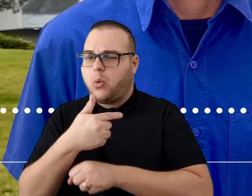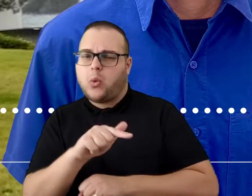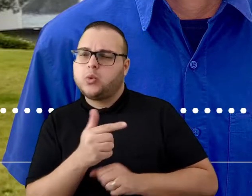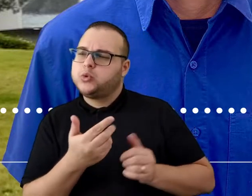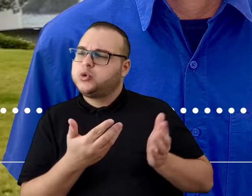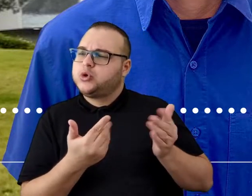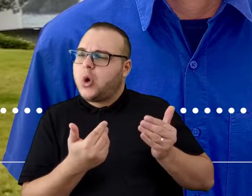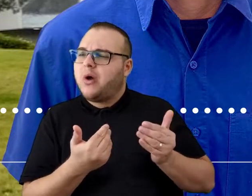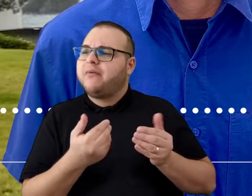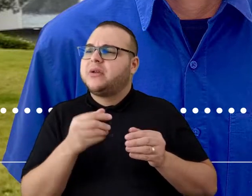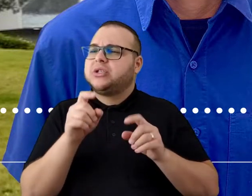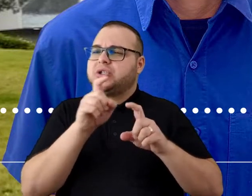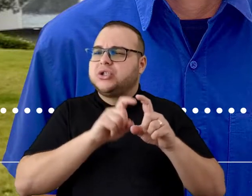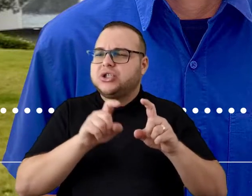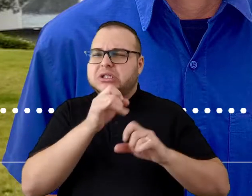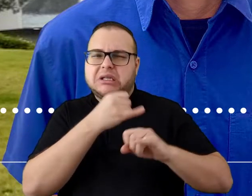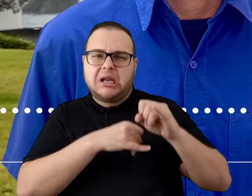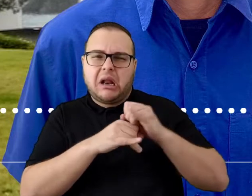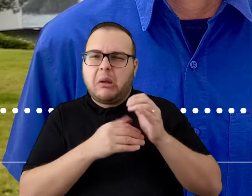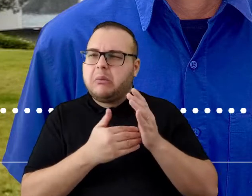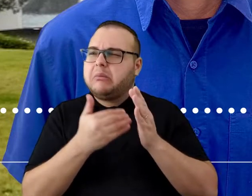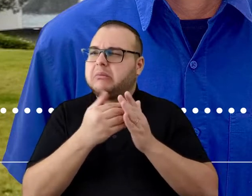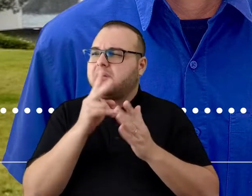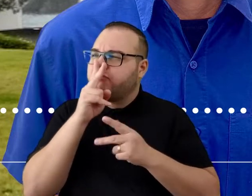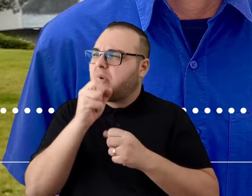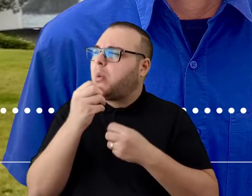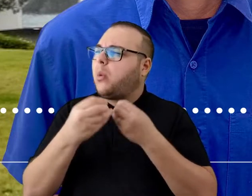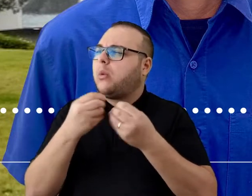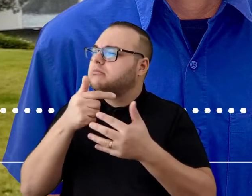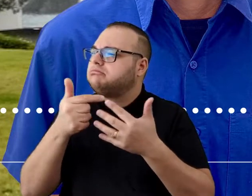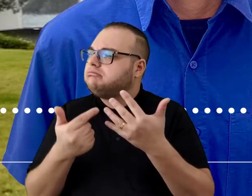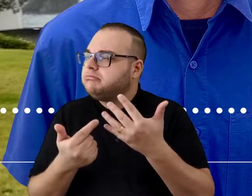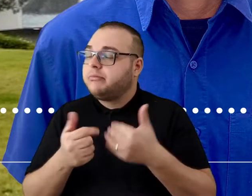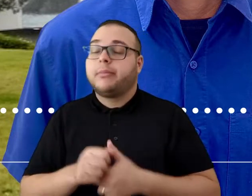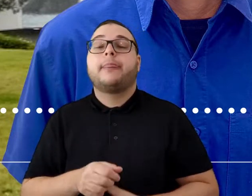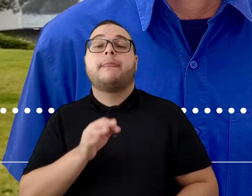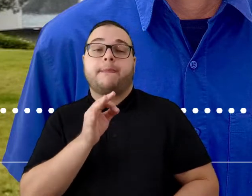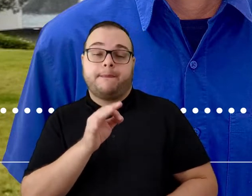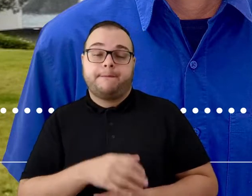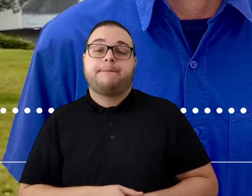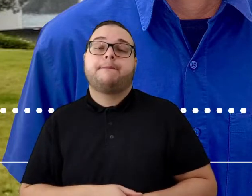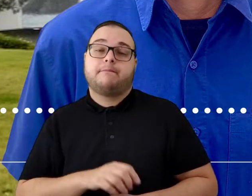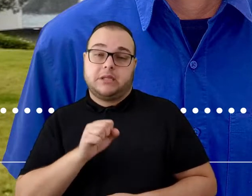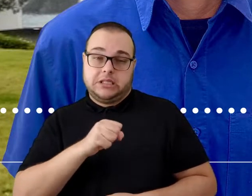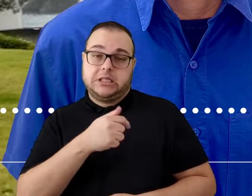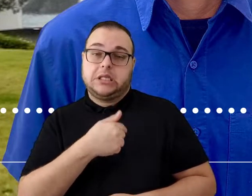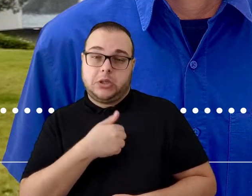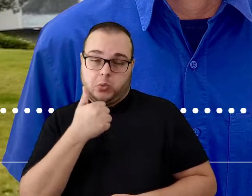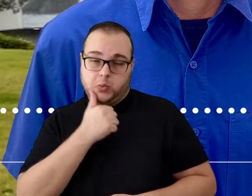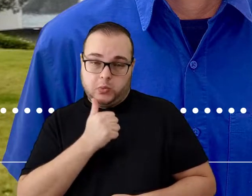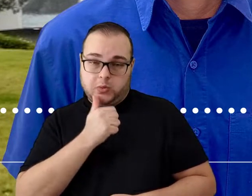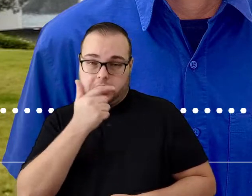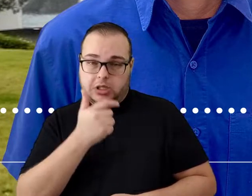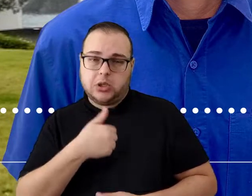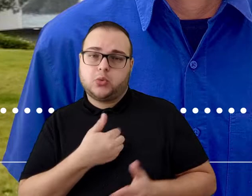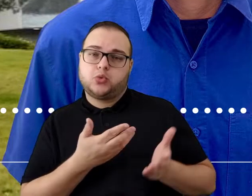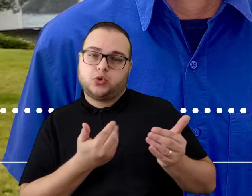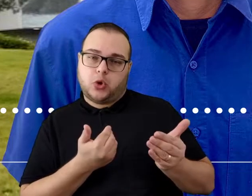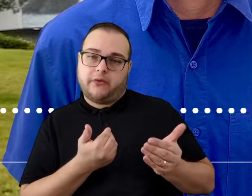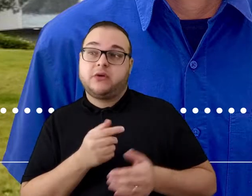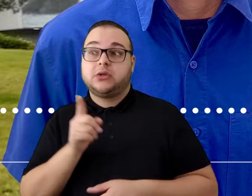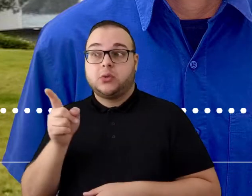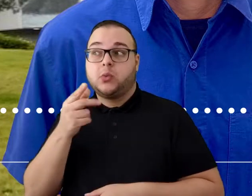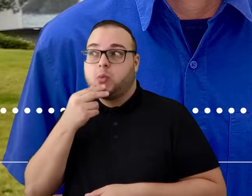digital? Como que é essa troca? Então, como você mesmo falou, né, Lodi? Eu sou bem jovem. Então, por exemplo, o Jati tem